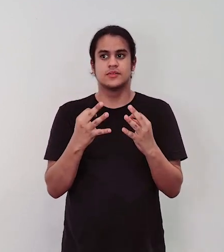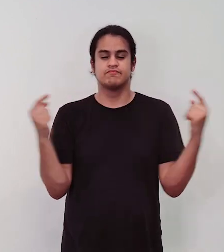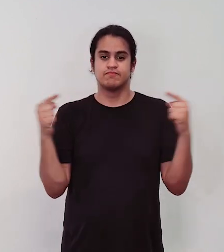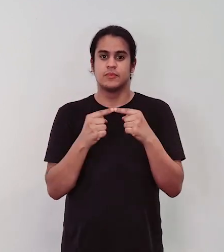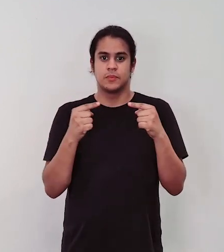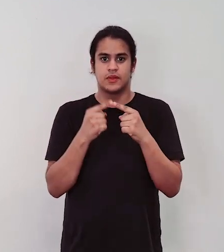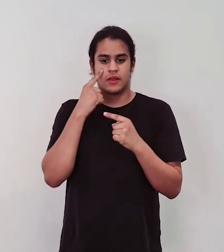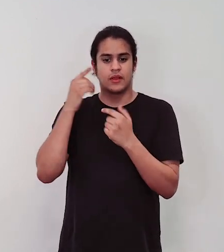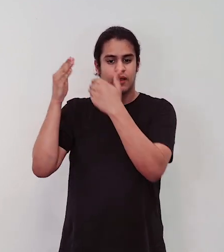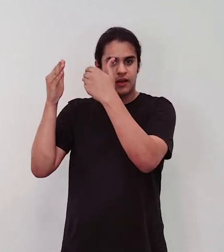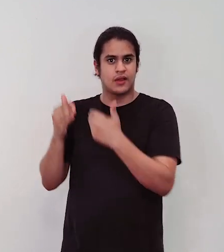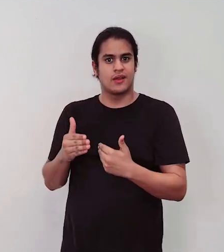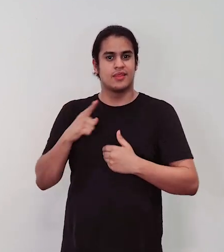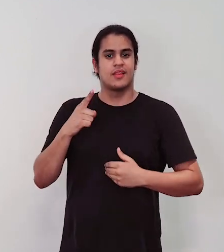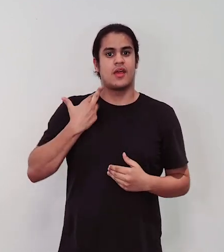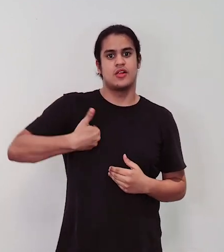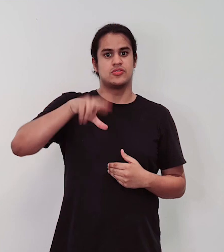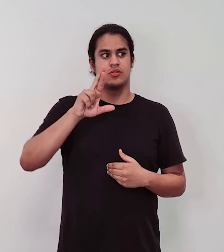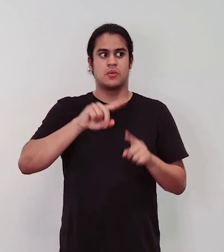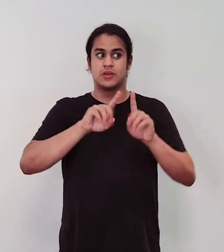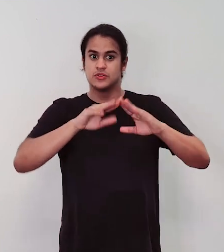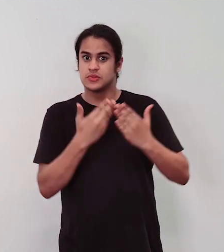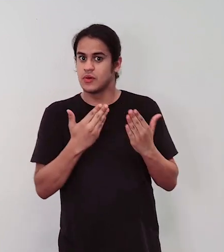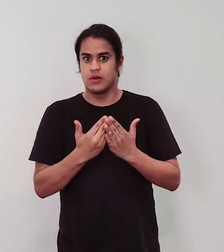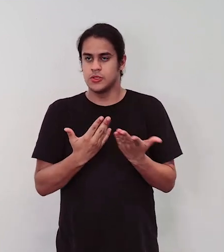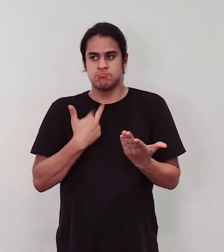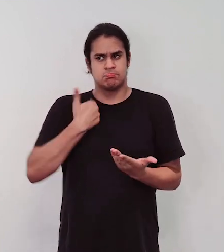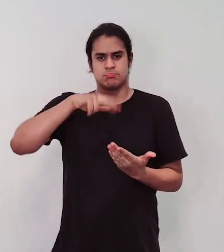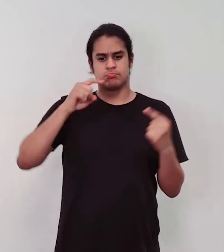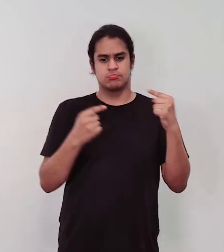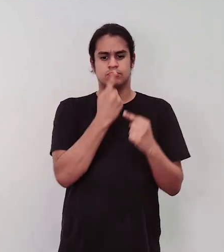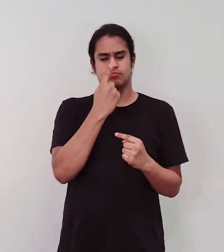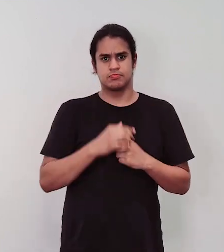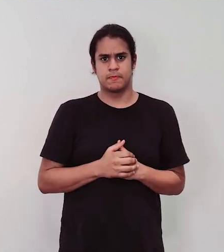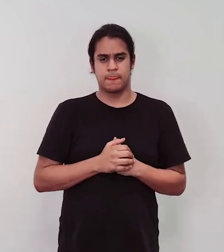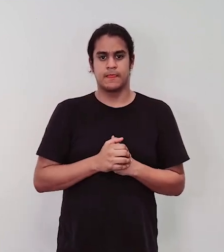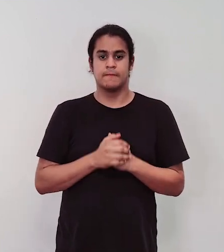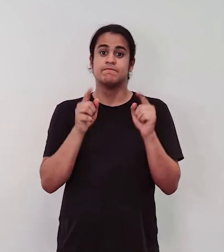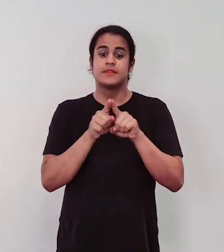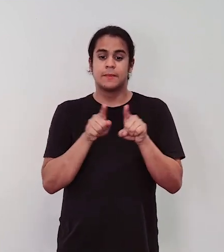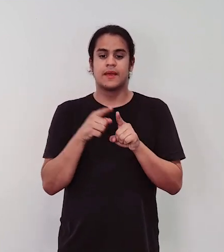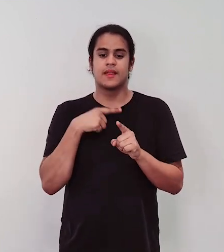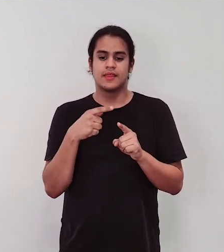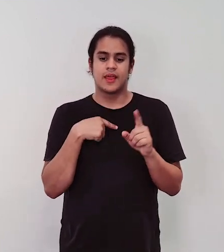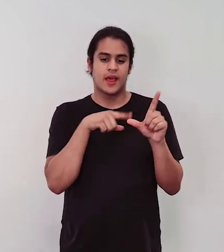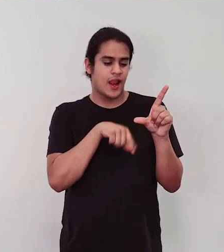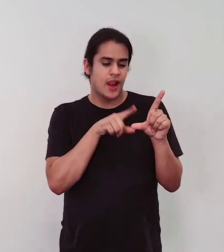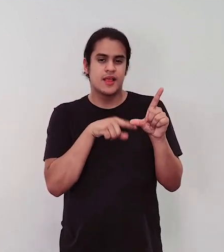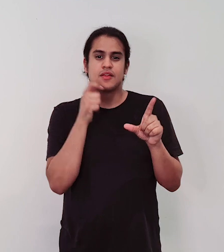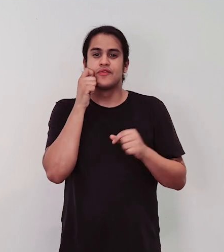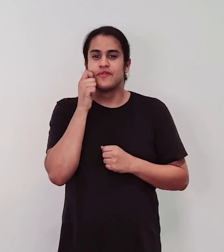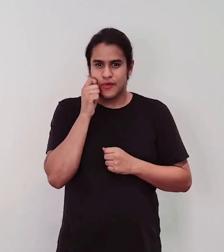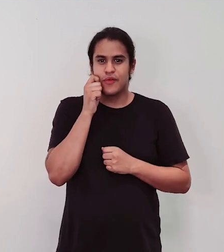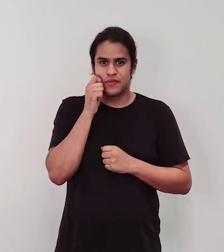ambiente que deveria ser laico. E uma coisa que eu vou chamar atenção em outras imagens são essas letrinhas fofas, redondinhas, escritas em EVA e é